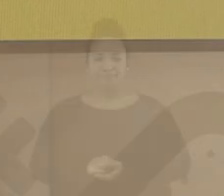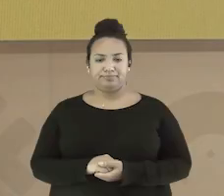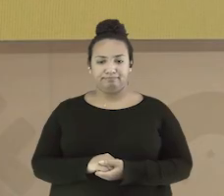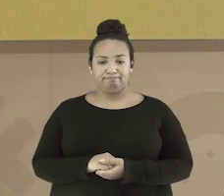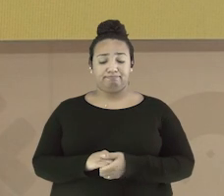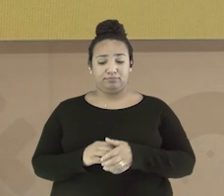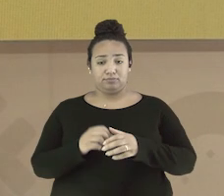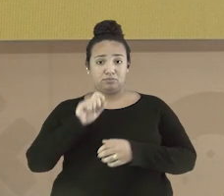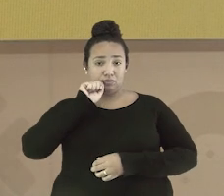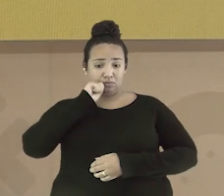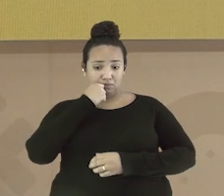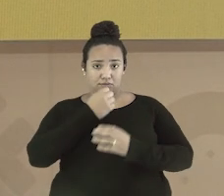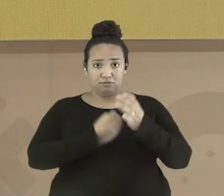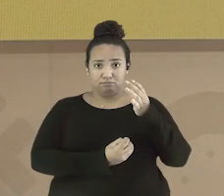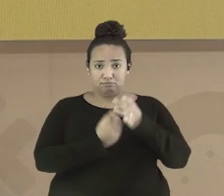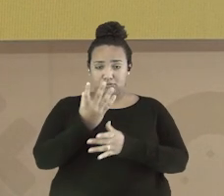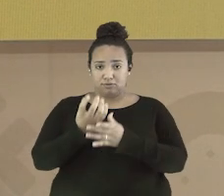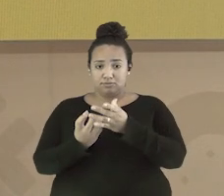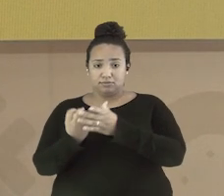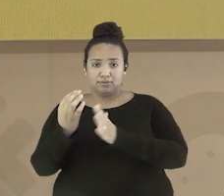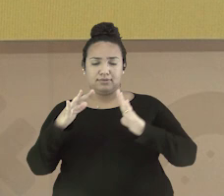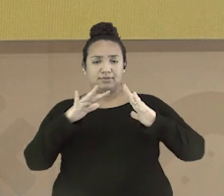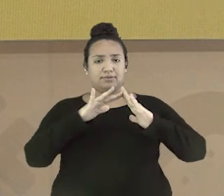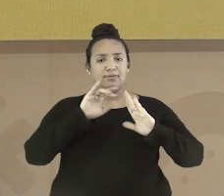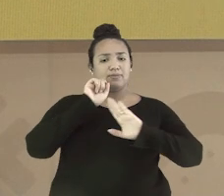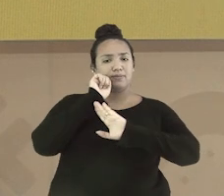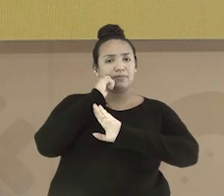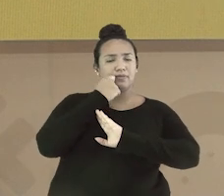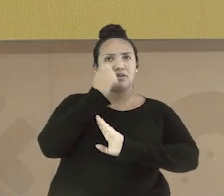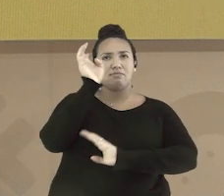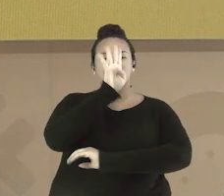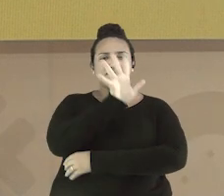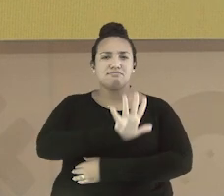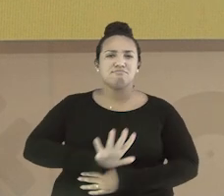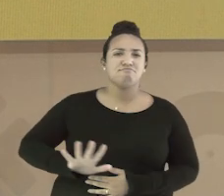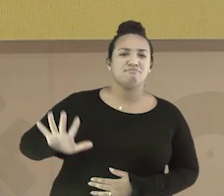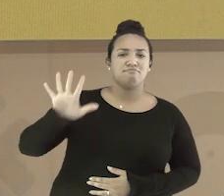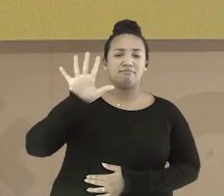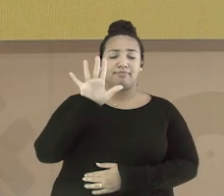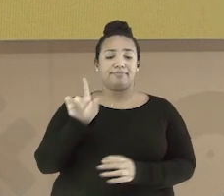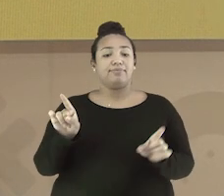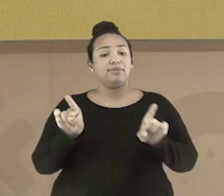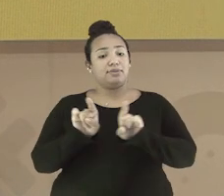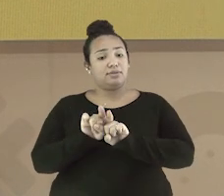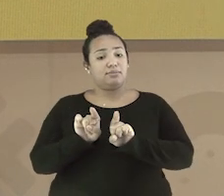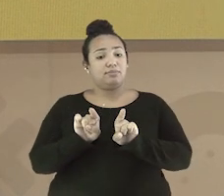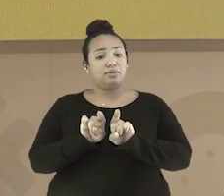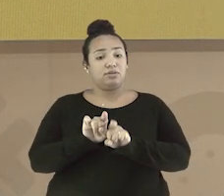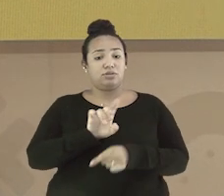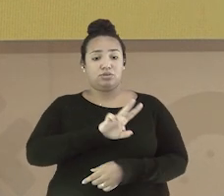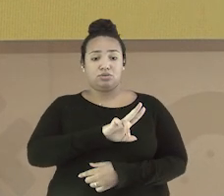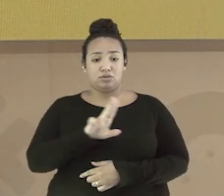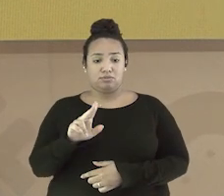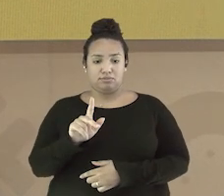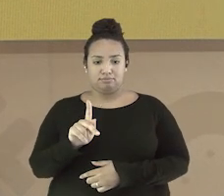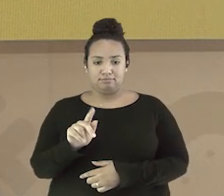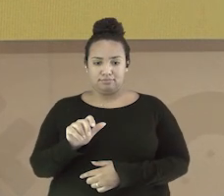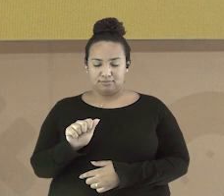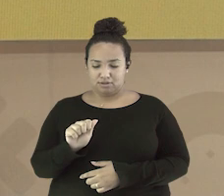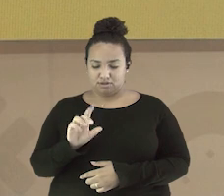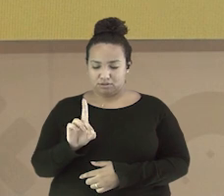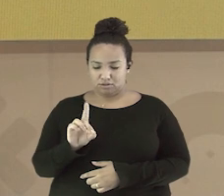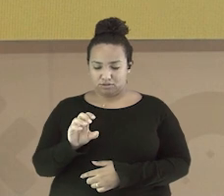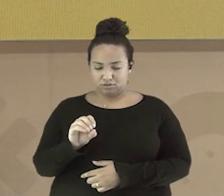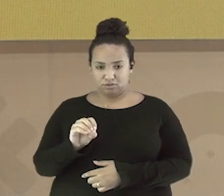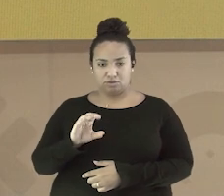Na produção, na fabricação do pão, nas padarias espalhadas pelo Brasil, ou também conhecida